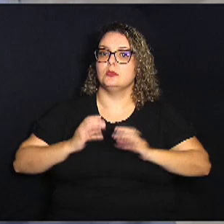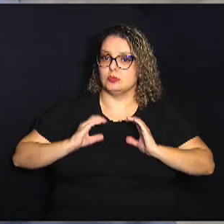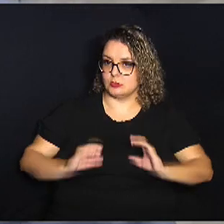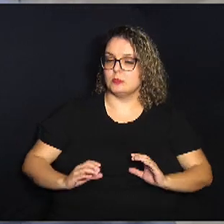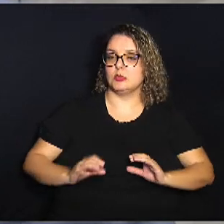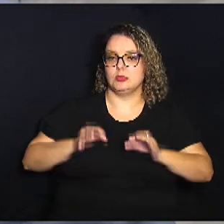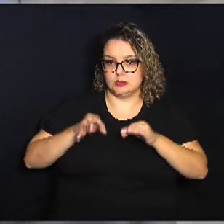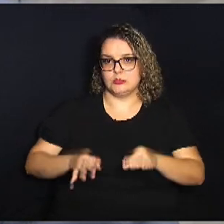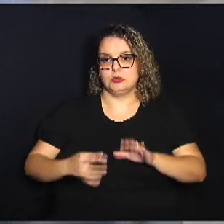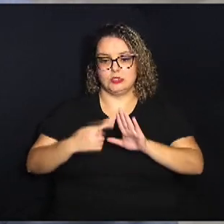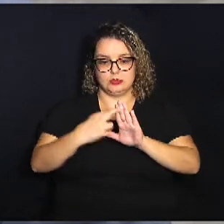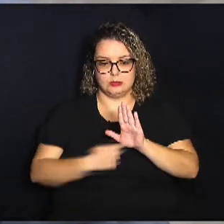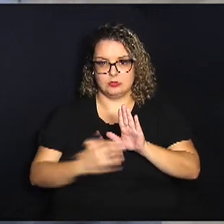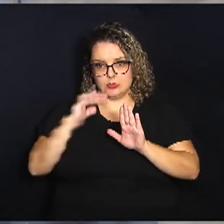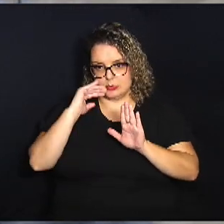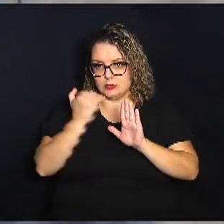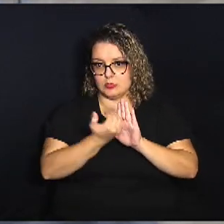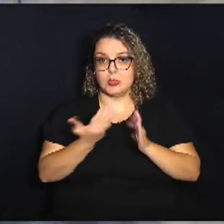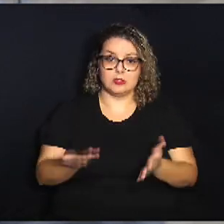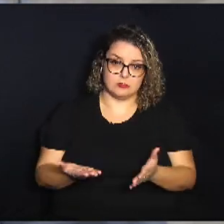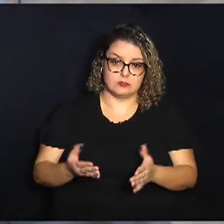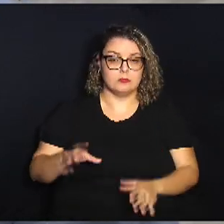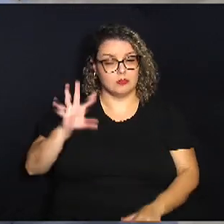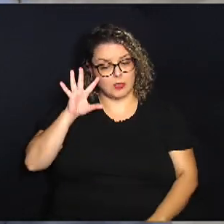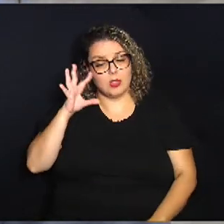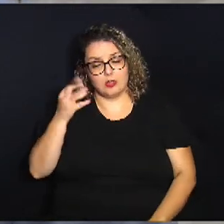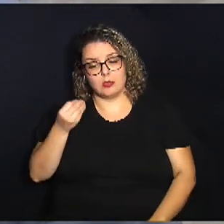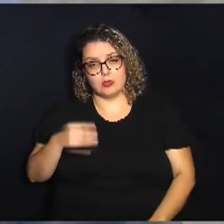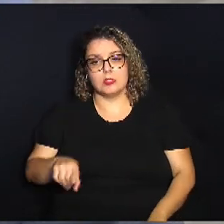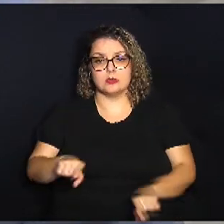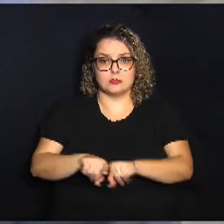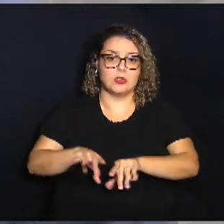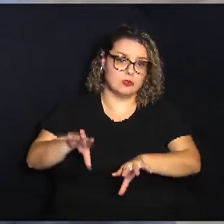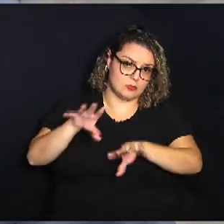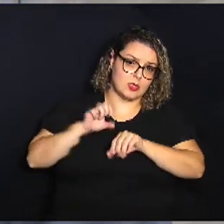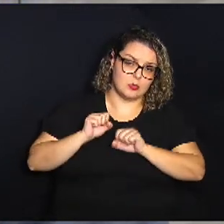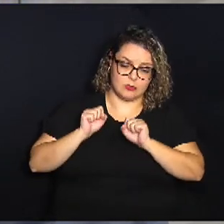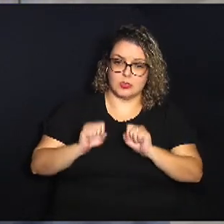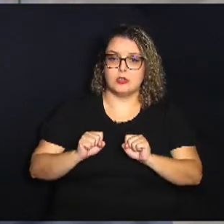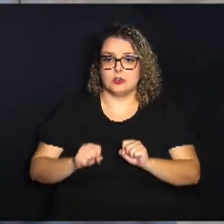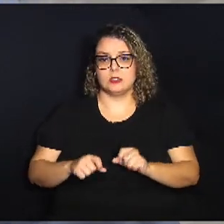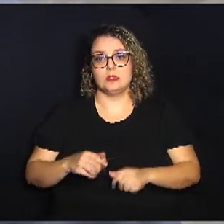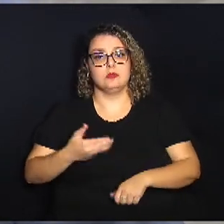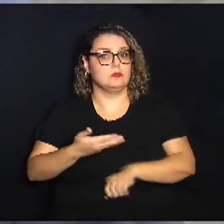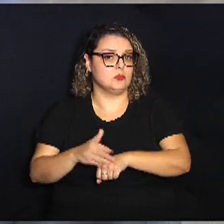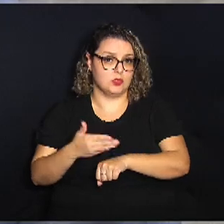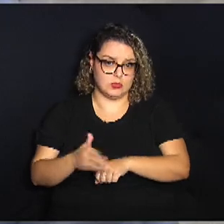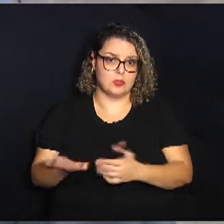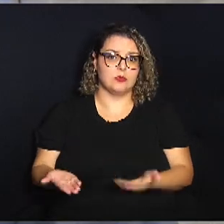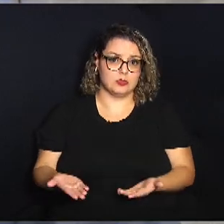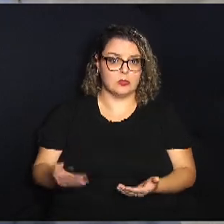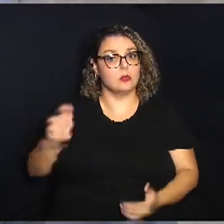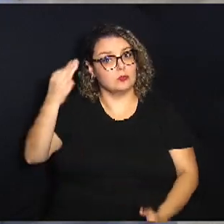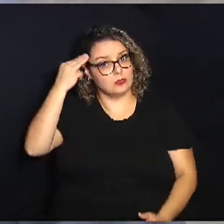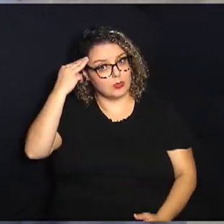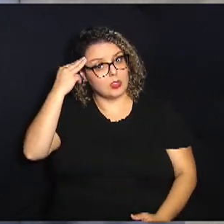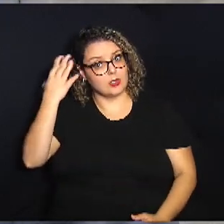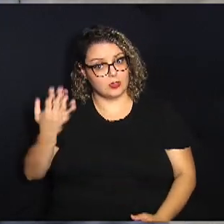onde ela vai além de adquirir conhecimento possibilitar ela fazer um exercício mental